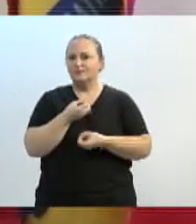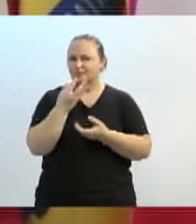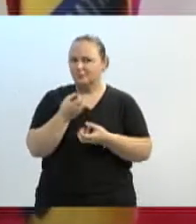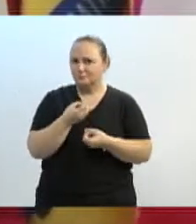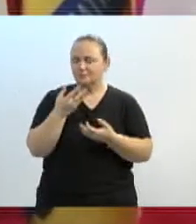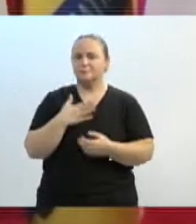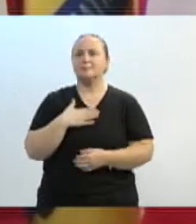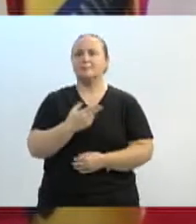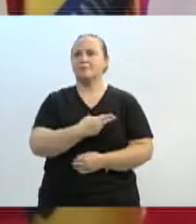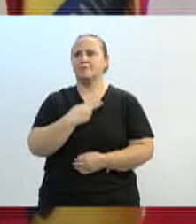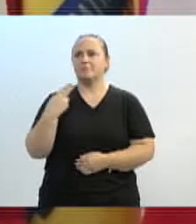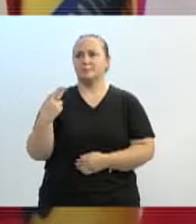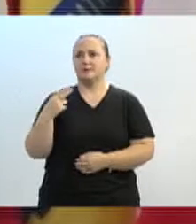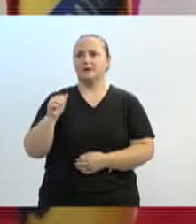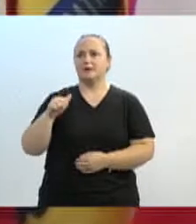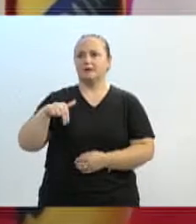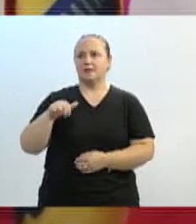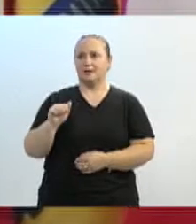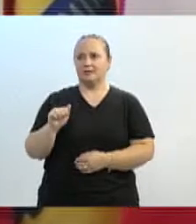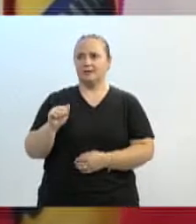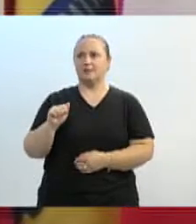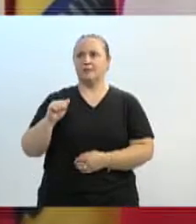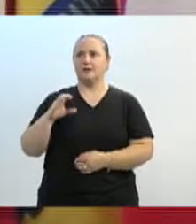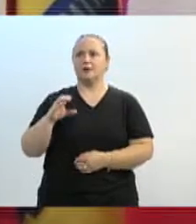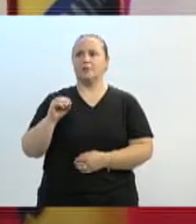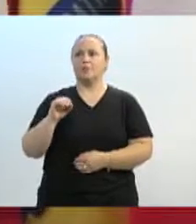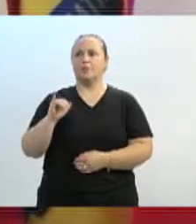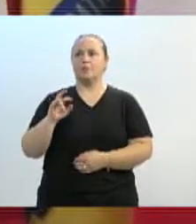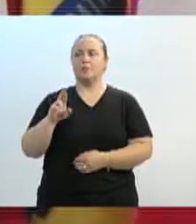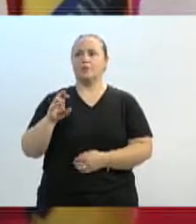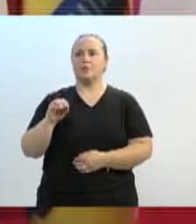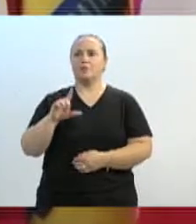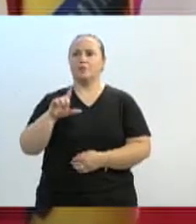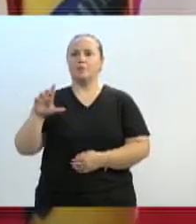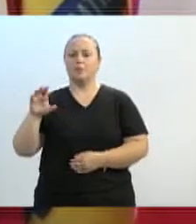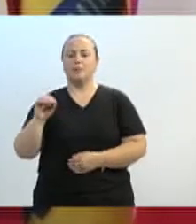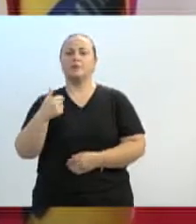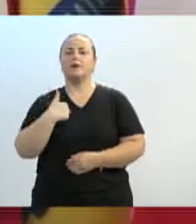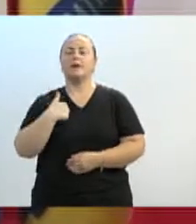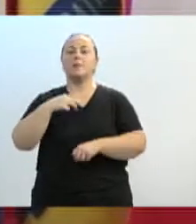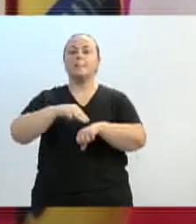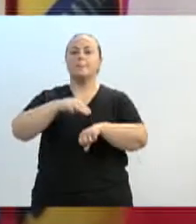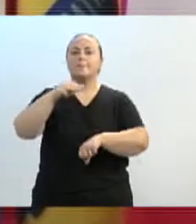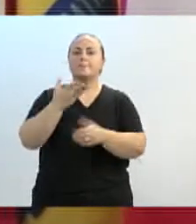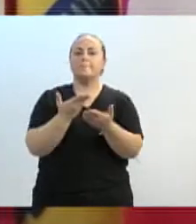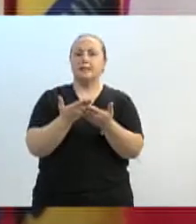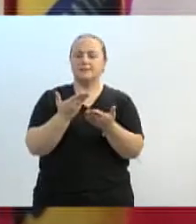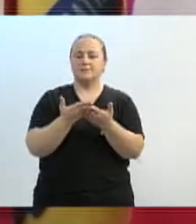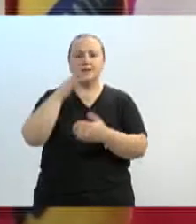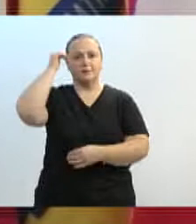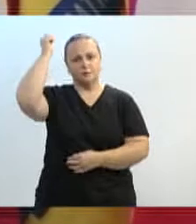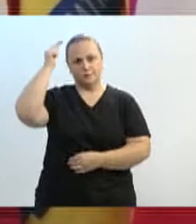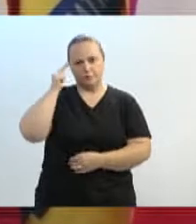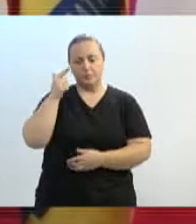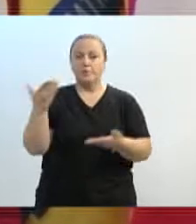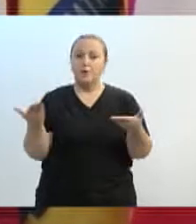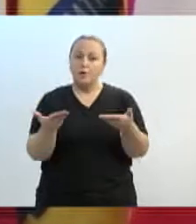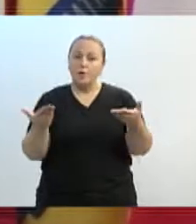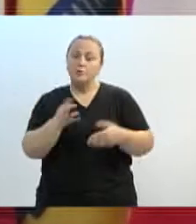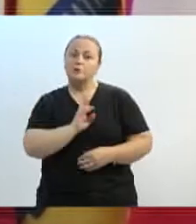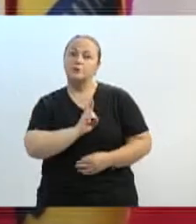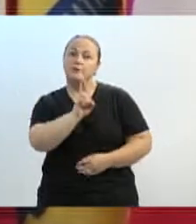nome é Ana Coirolo, eu sou mestranda em desenvolvimento regional pela FURB e venho aqui hoje representando a Associação